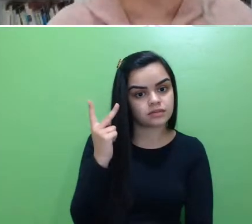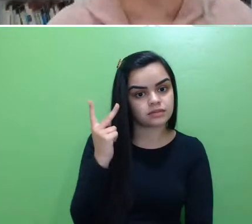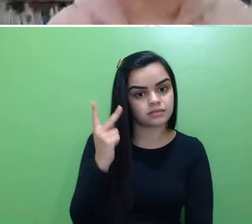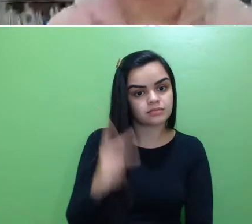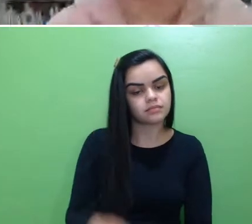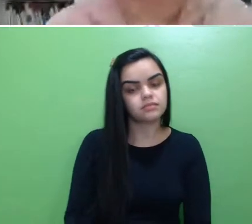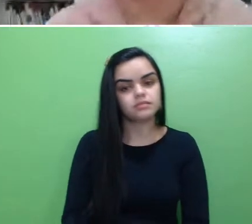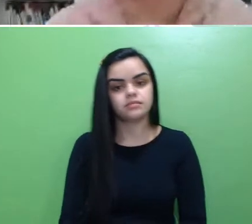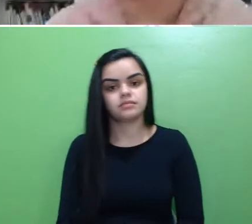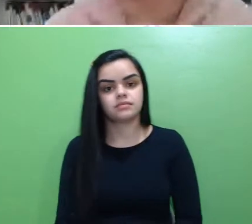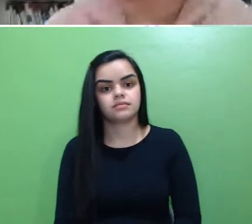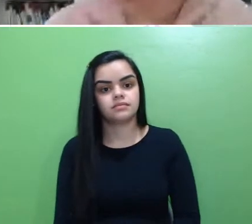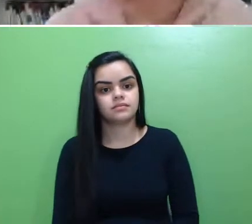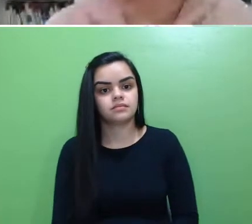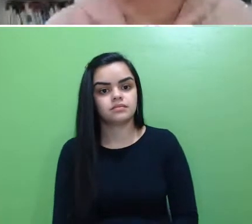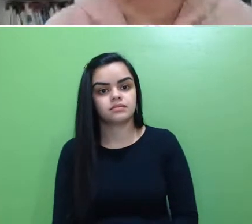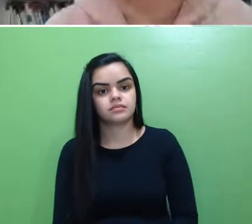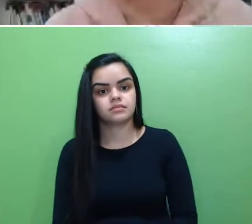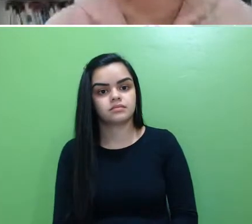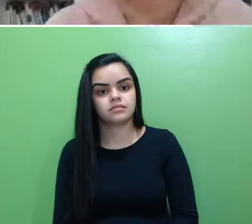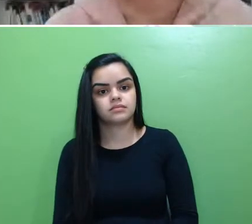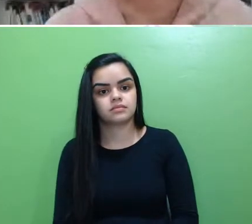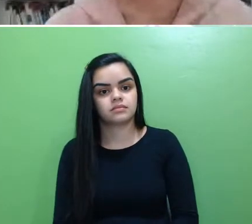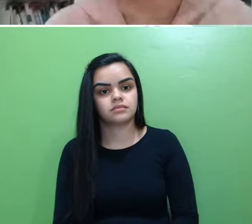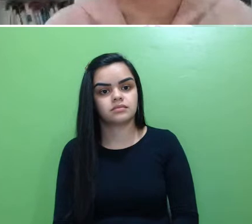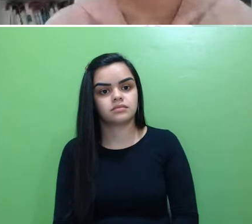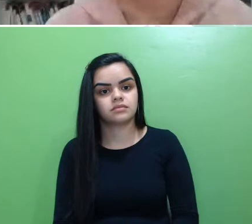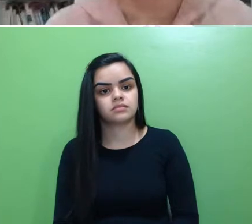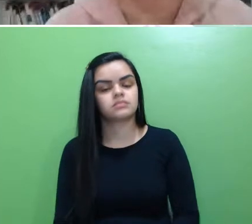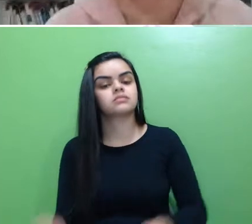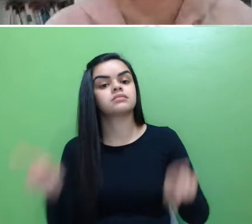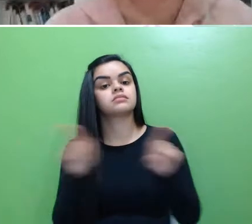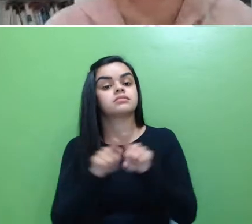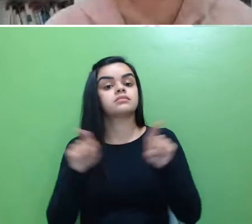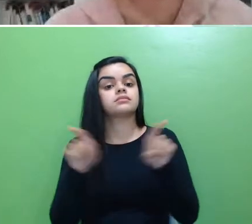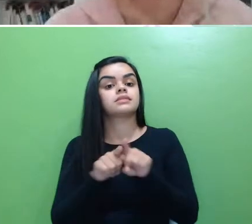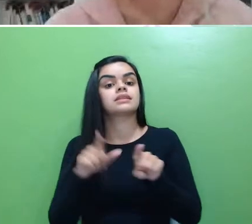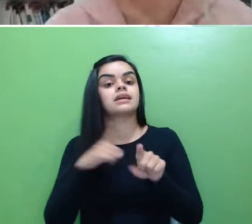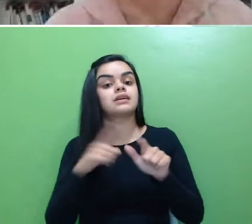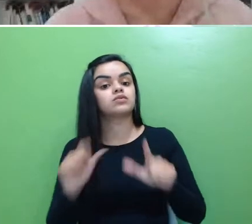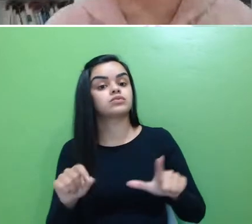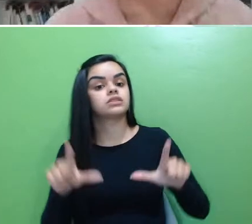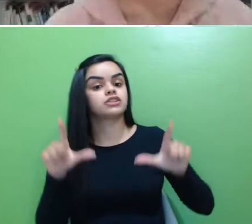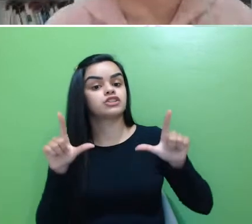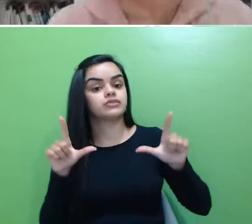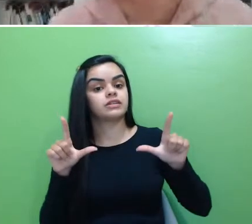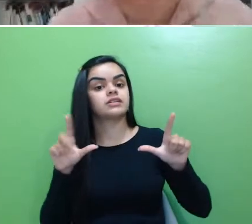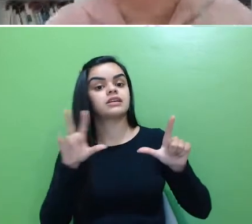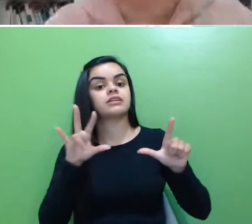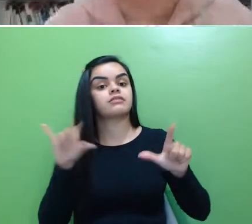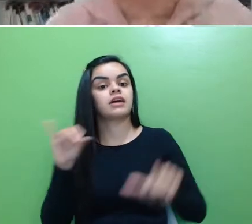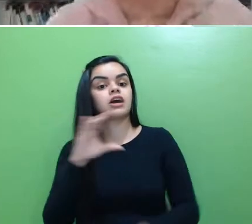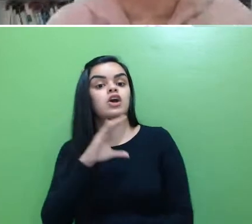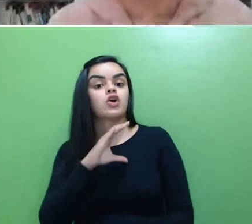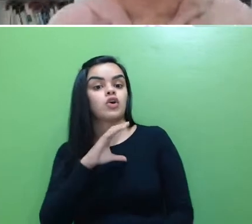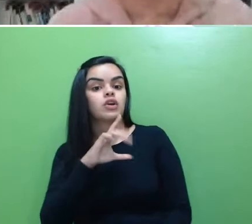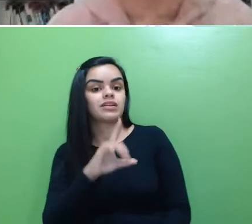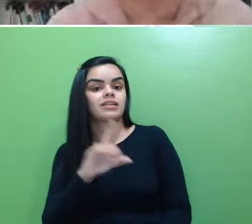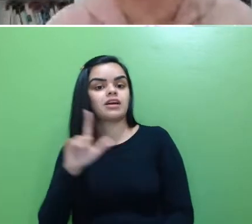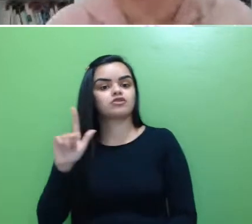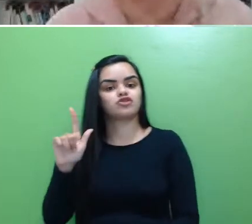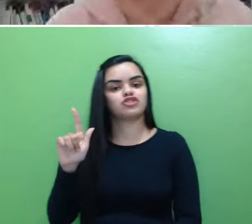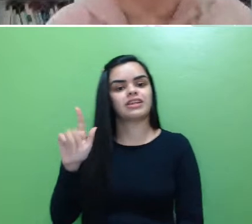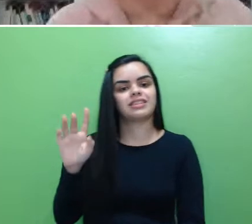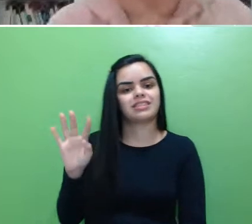acho que é isso, né? E tem o certificado de quem vai coordenar o GT, né? Quem